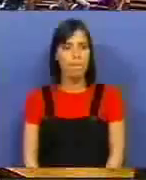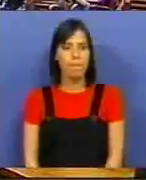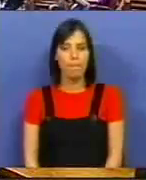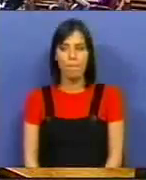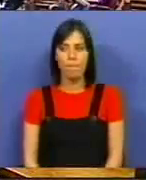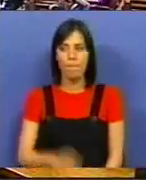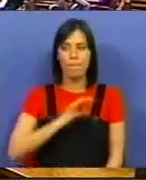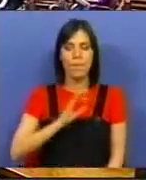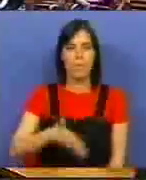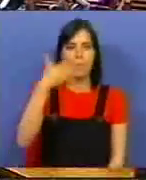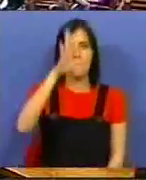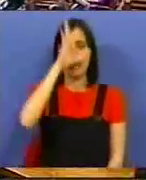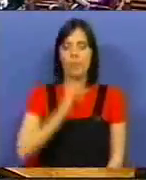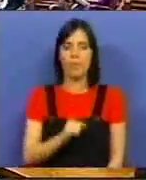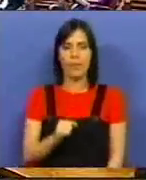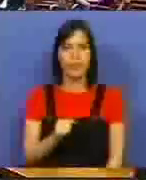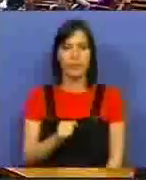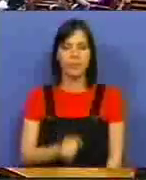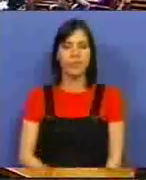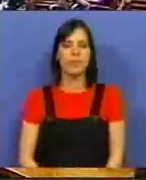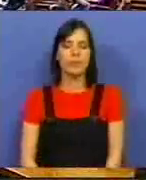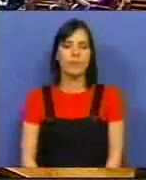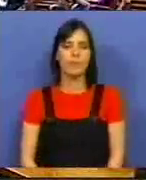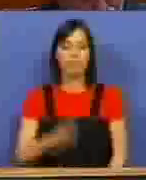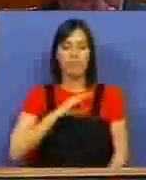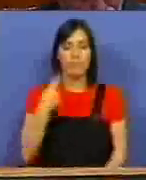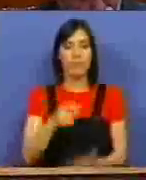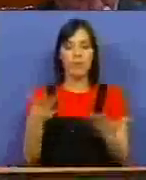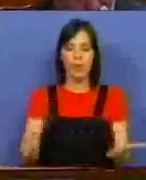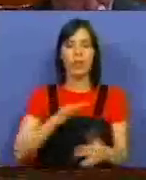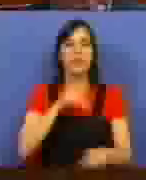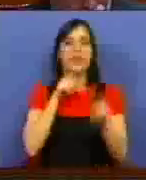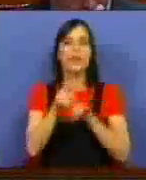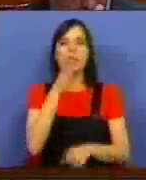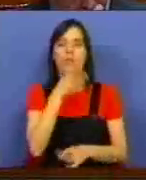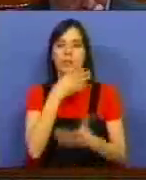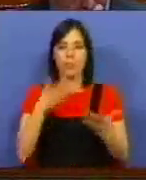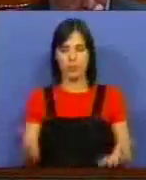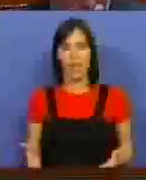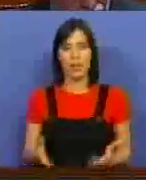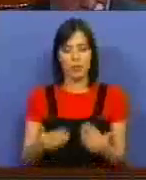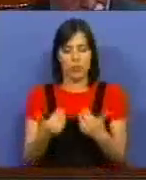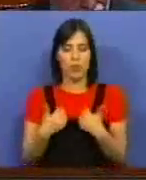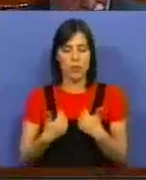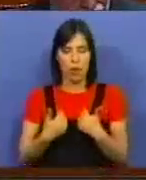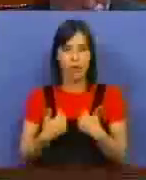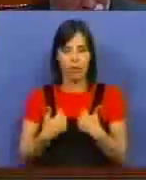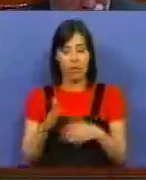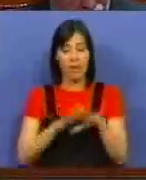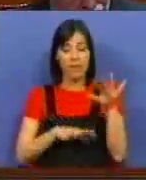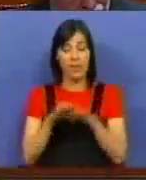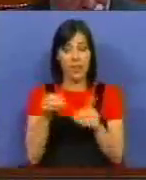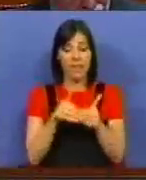Sr. Primeiro-Ministro. Sr. Presidente, Srs. Deputados, o que nós vamos